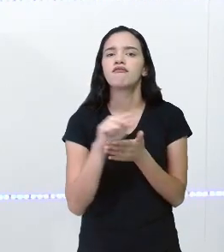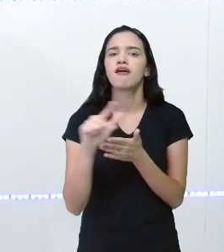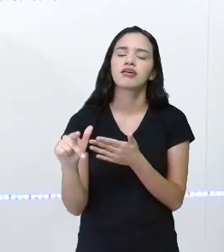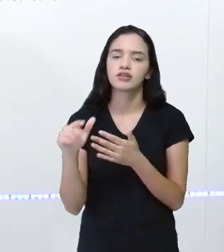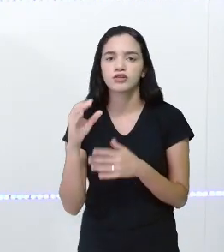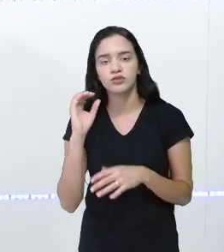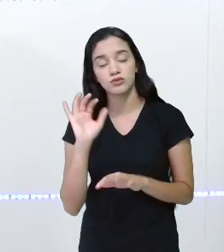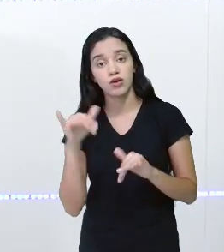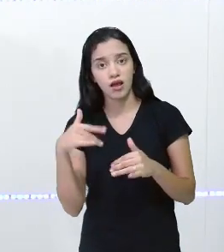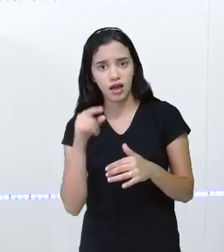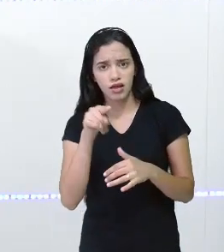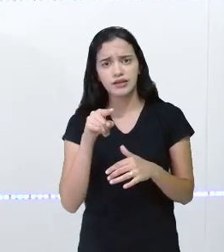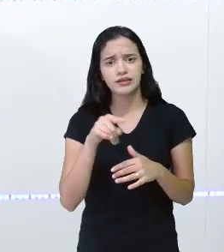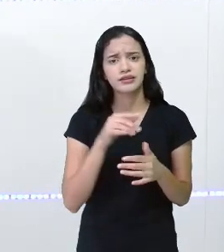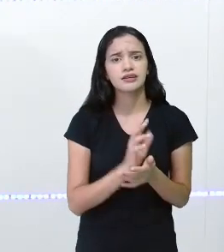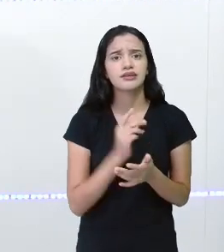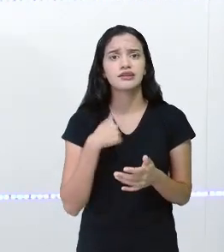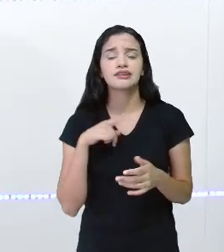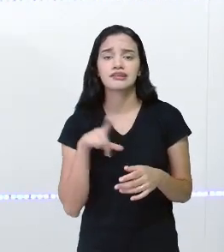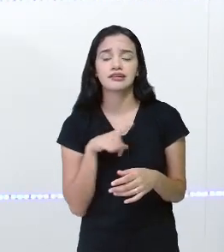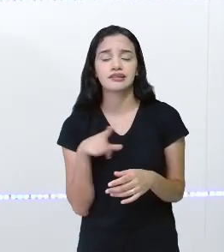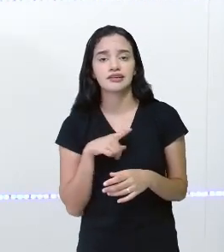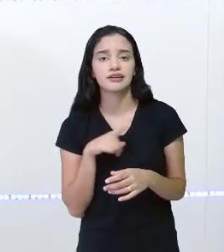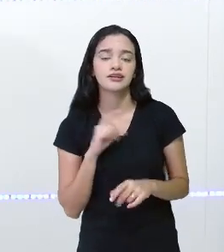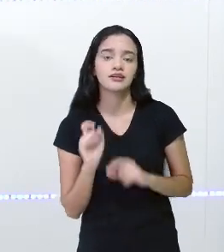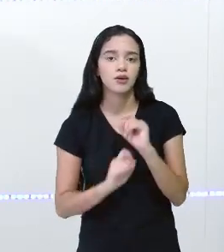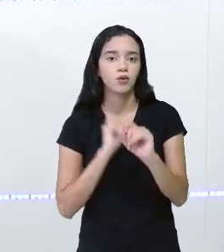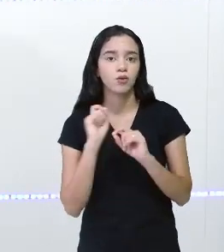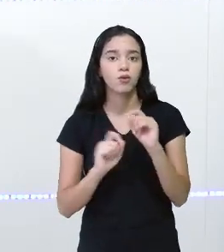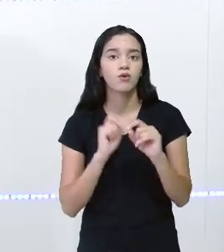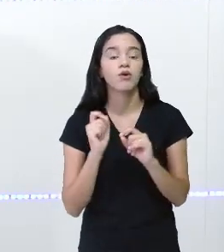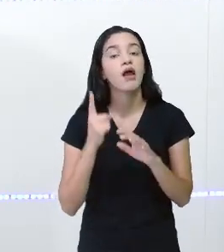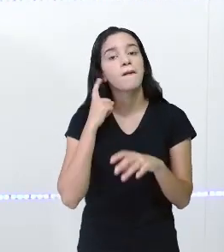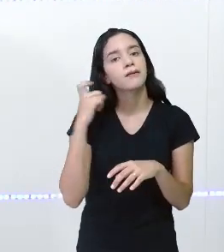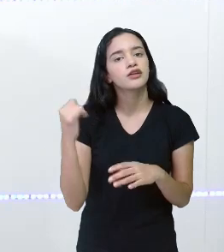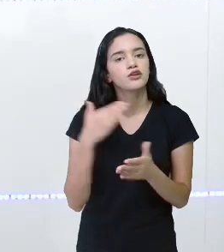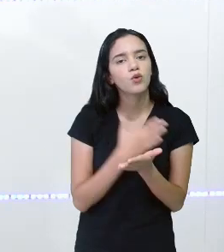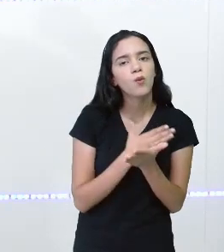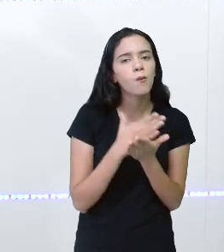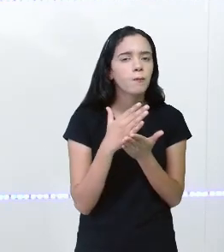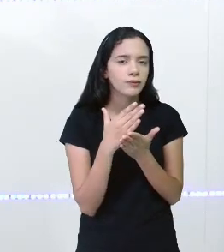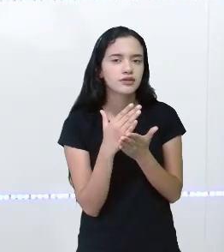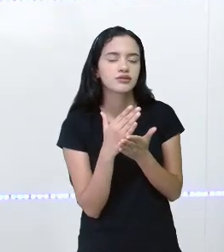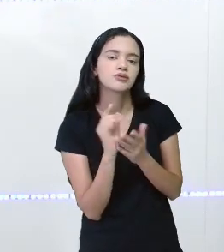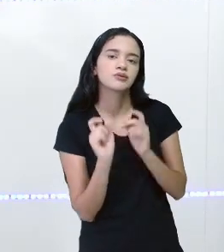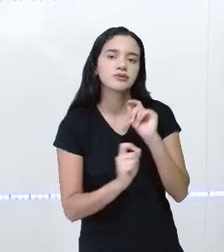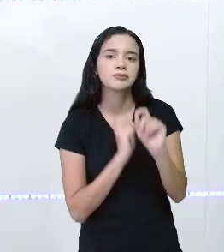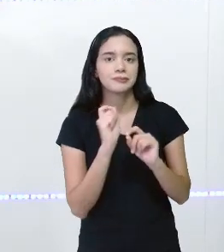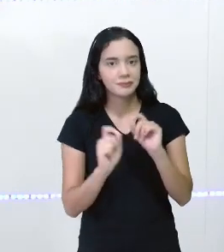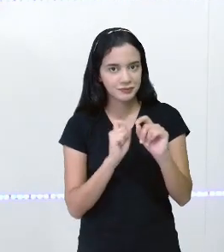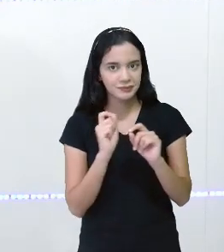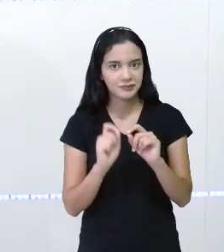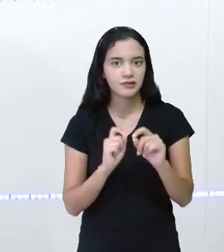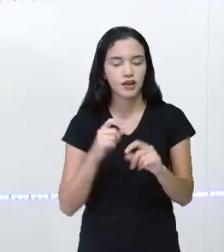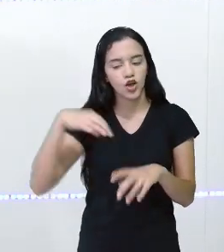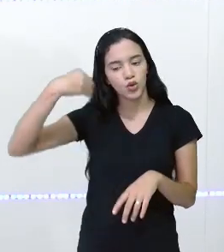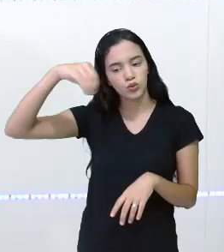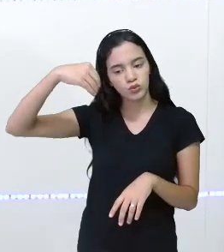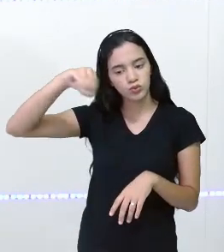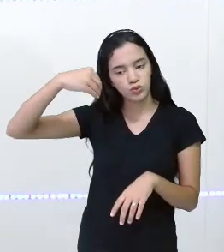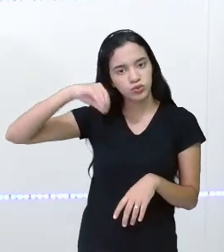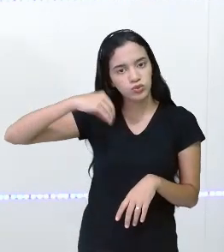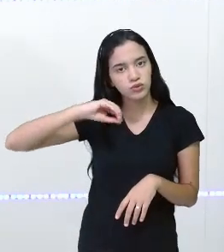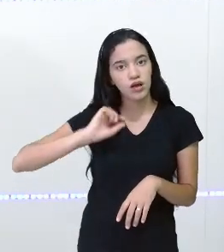onomatopeias. Vocês viram que o tempo todo estava representando por barulhos. Começou com a questão do sino da escola,